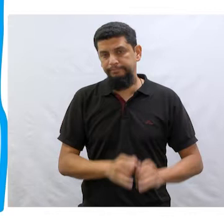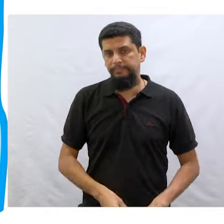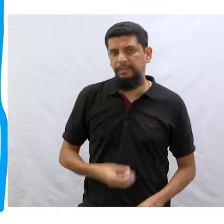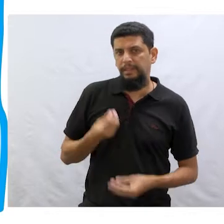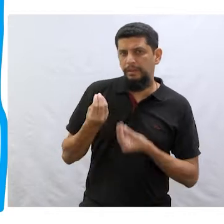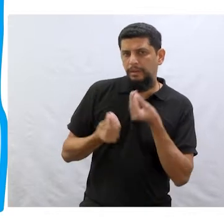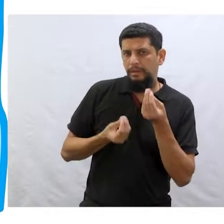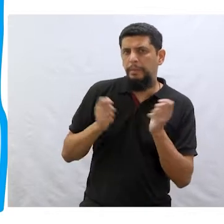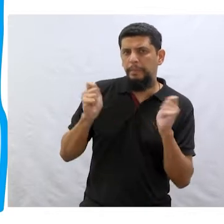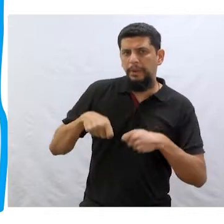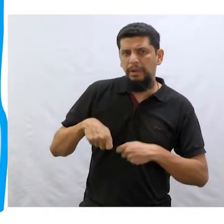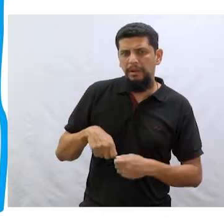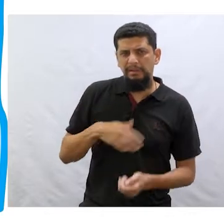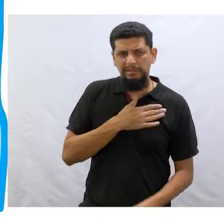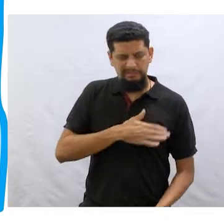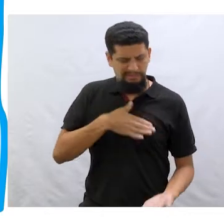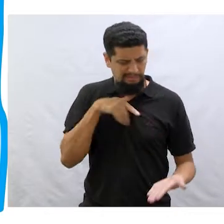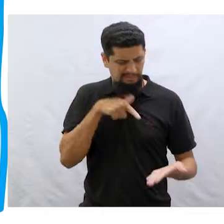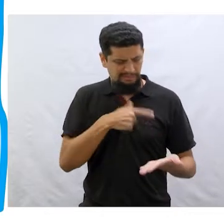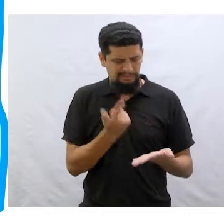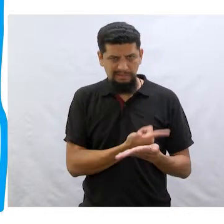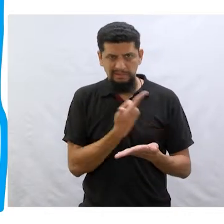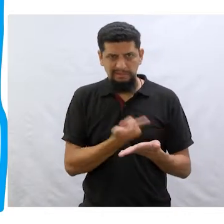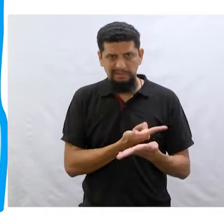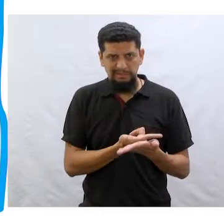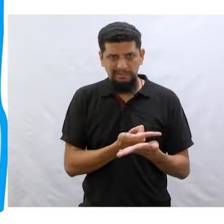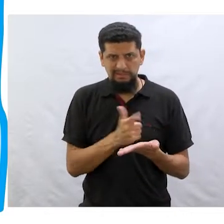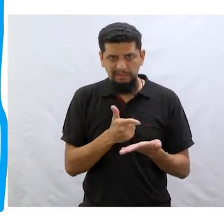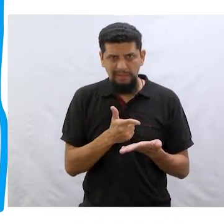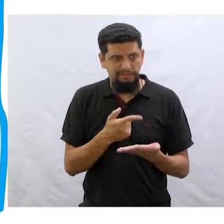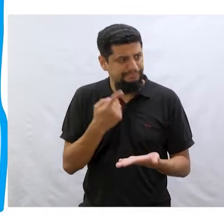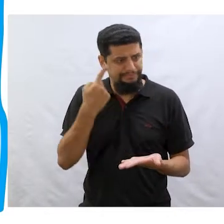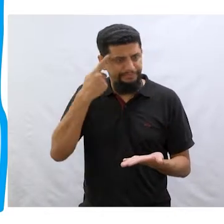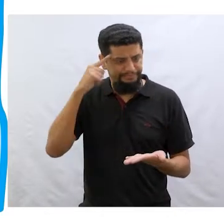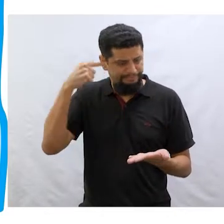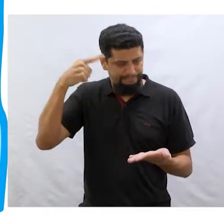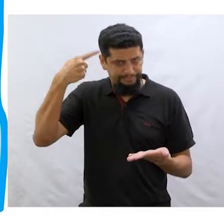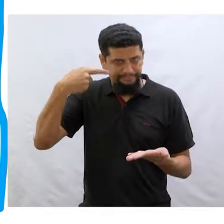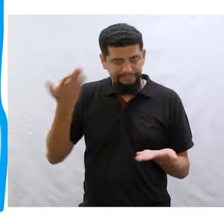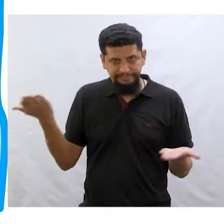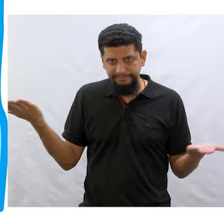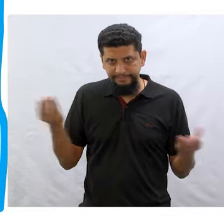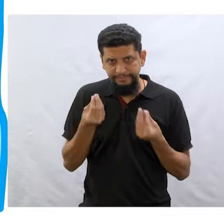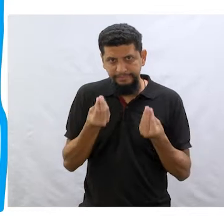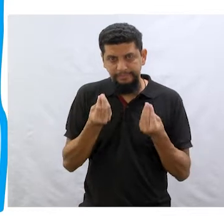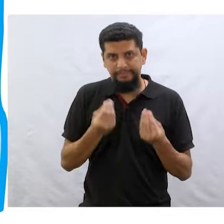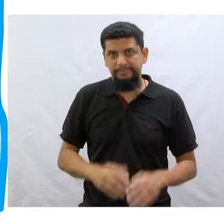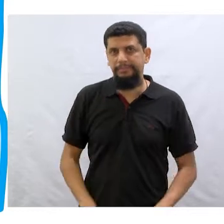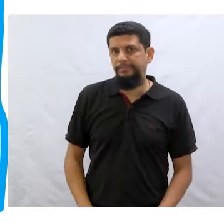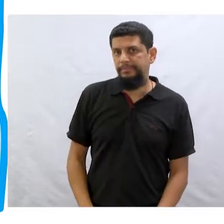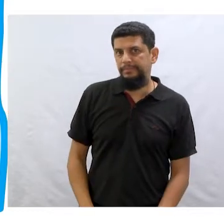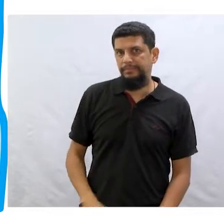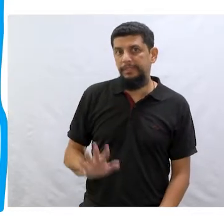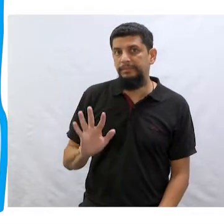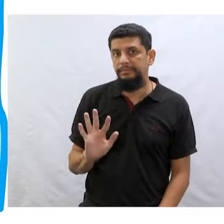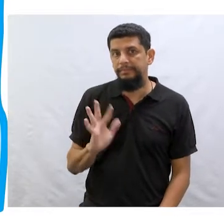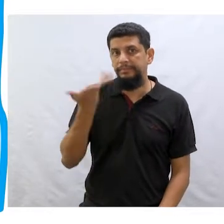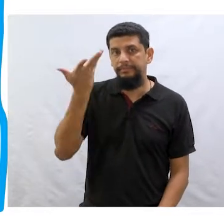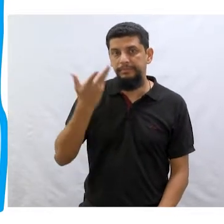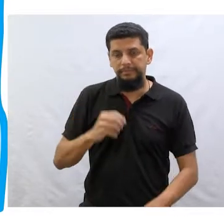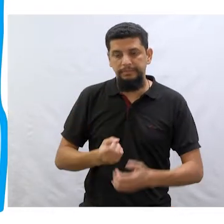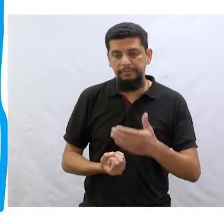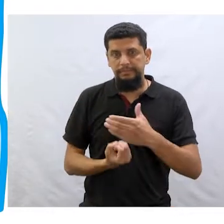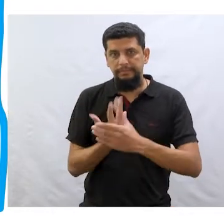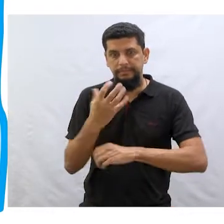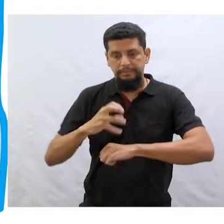Como é que você pode gostar de um livro desse, sem pé nem cabeça? Ela provocava. De repente, aparece uma